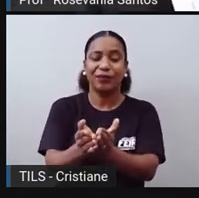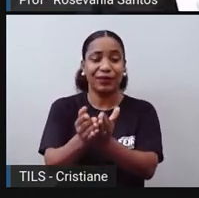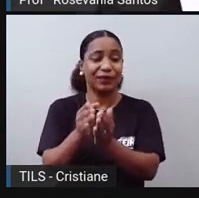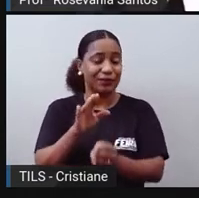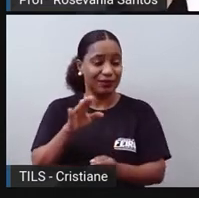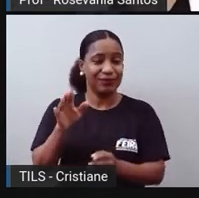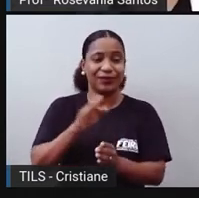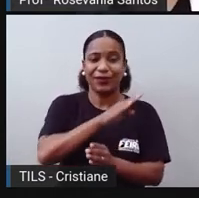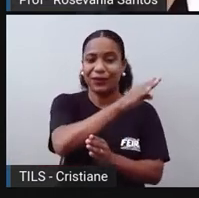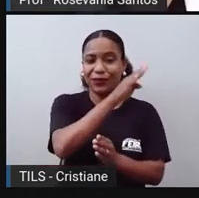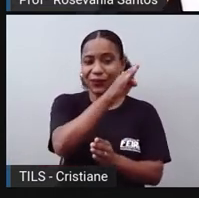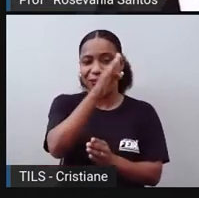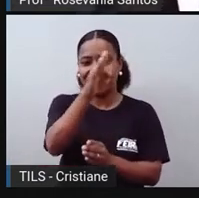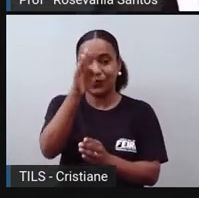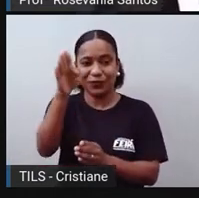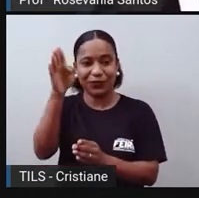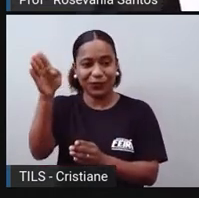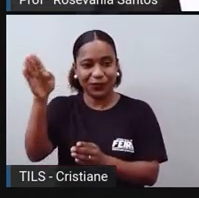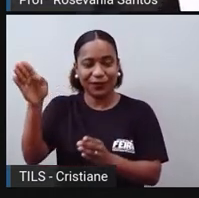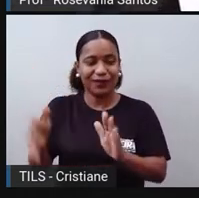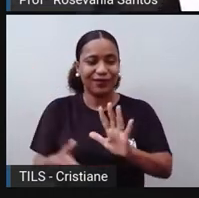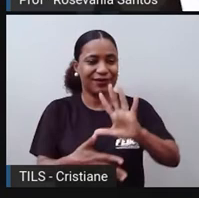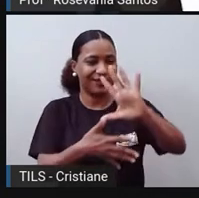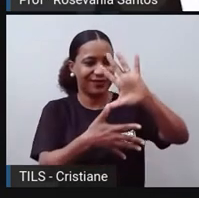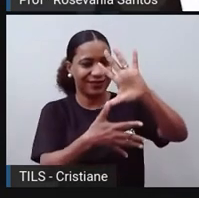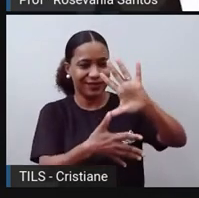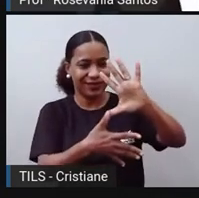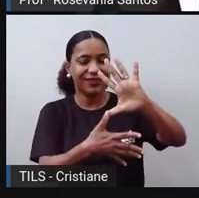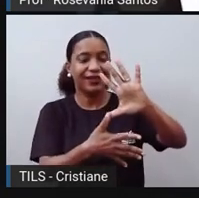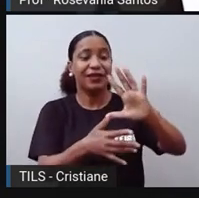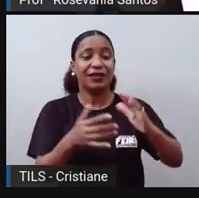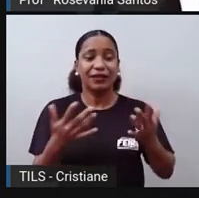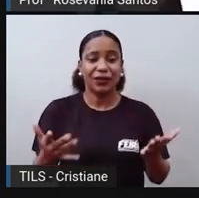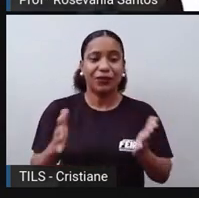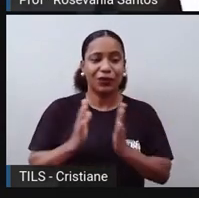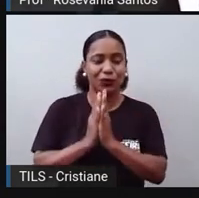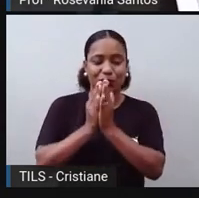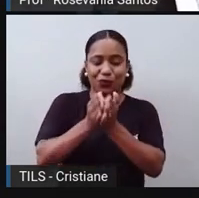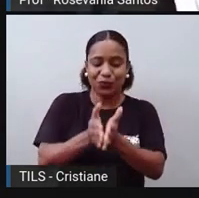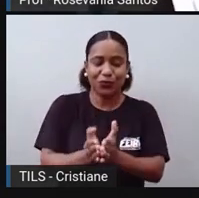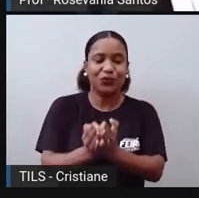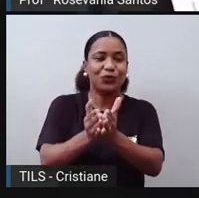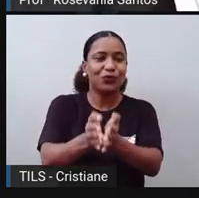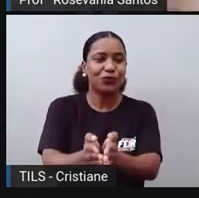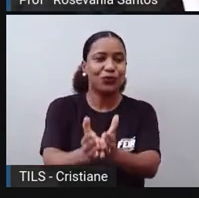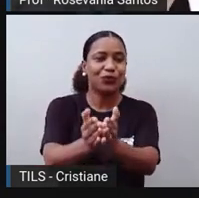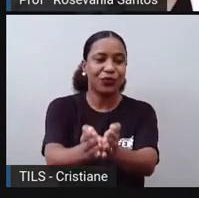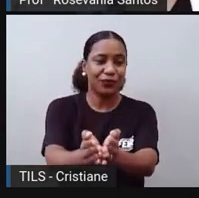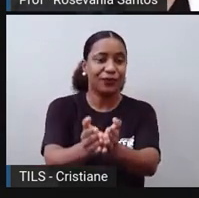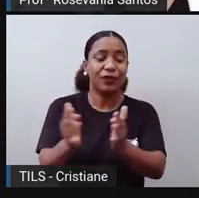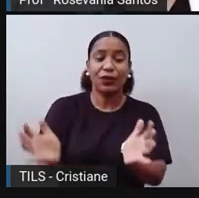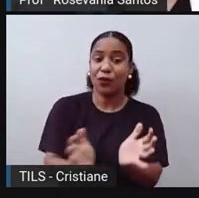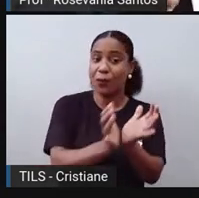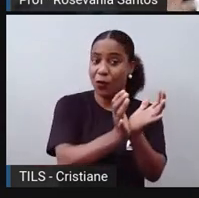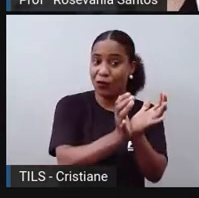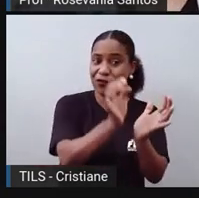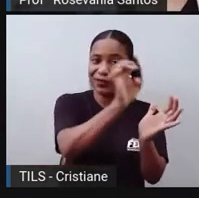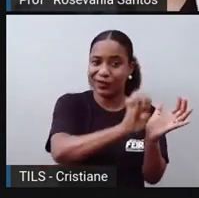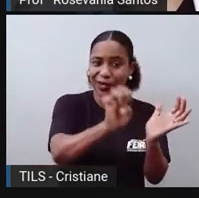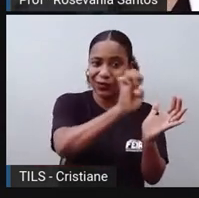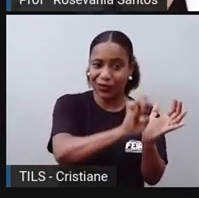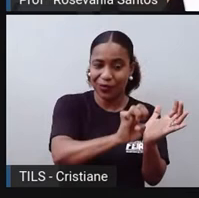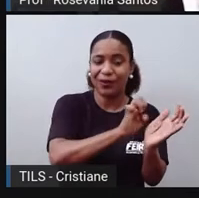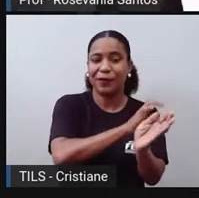continente americano, da Oceania, né? Então, essas grandes navegações que misturou, né, povos europeus com povos